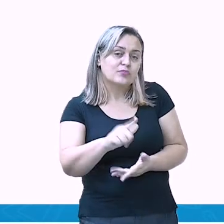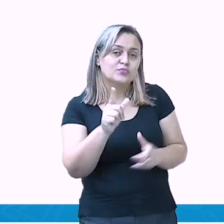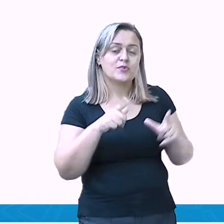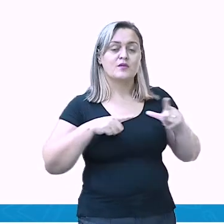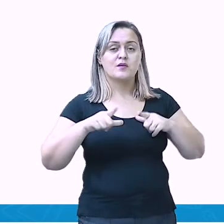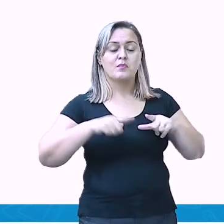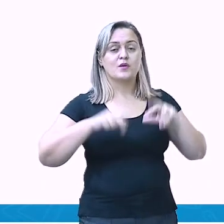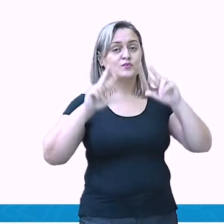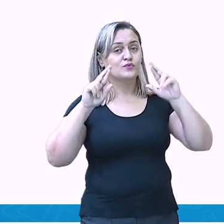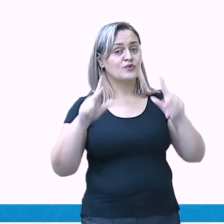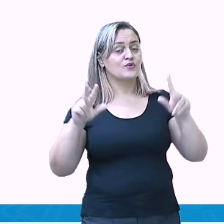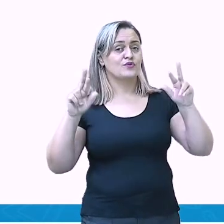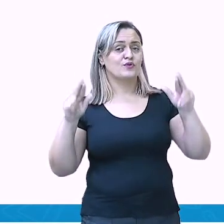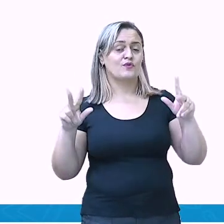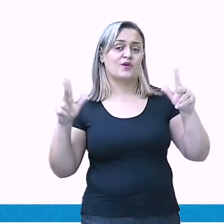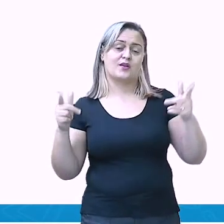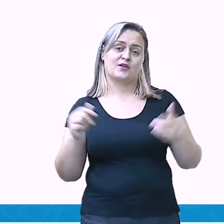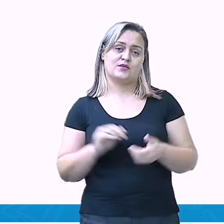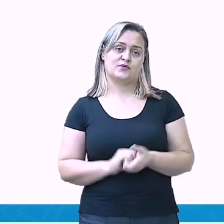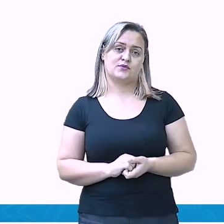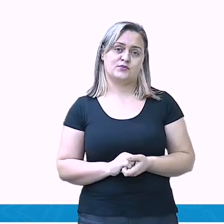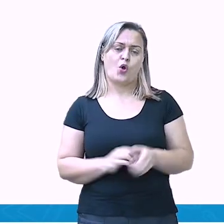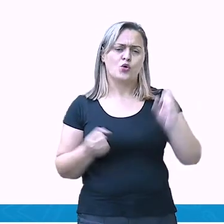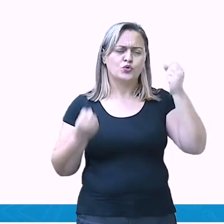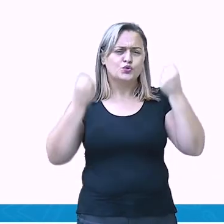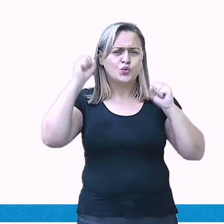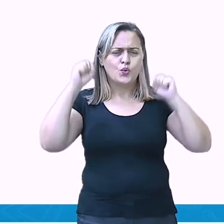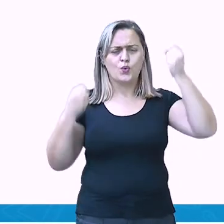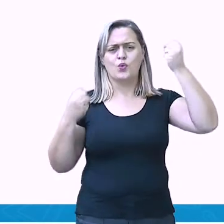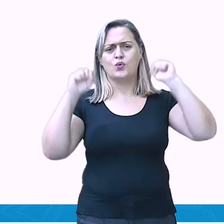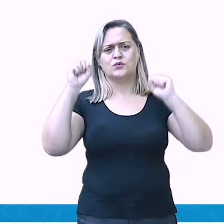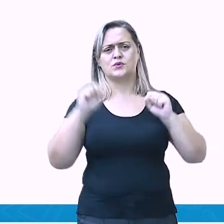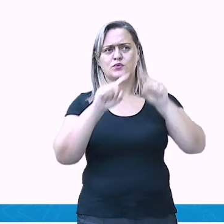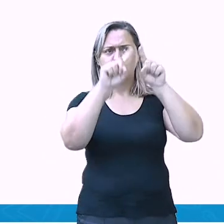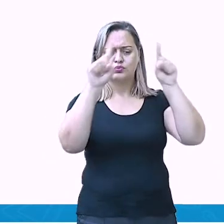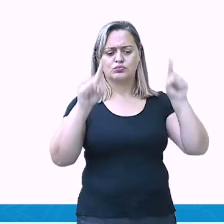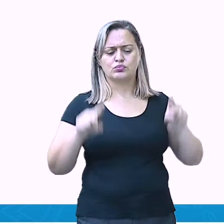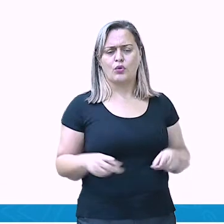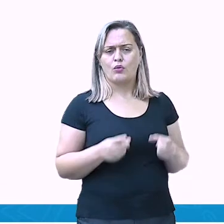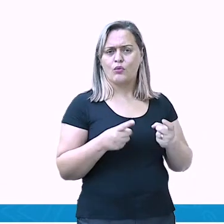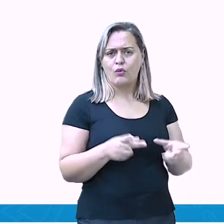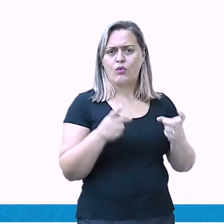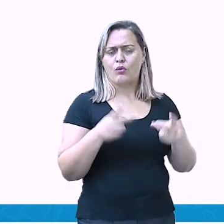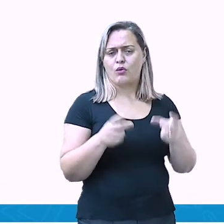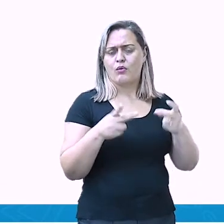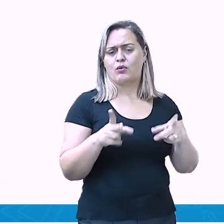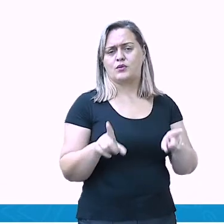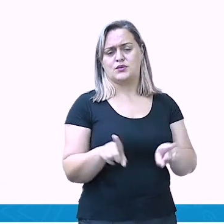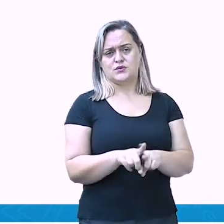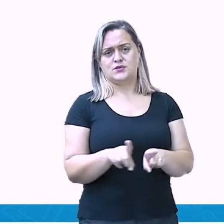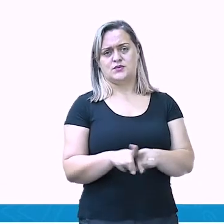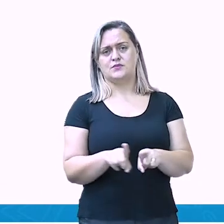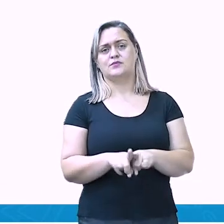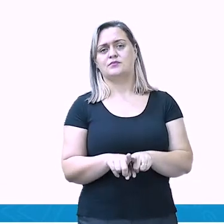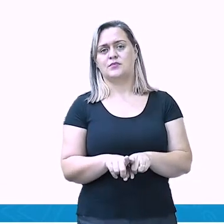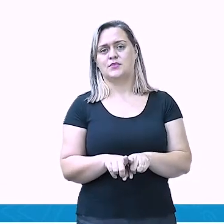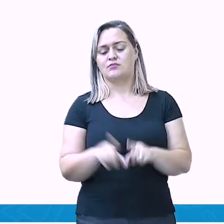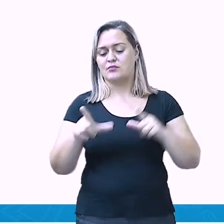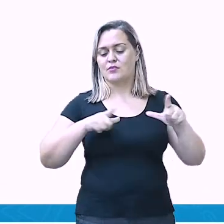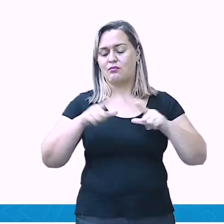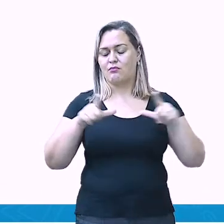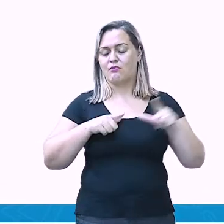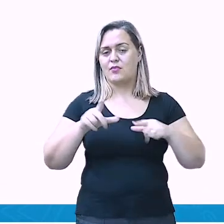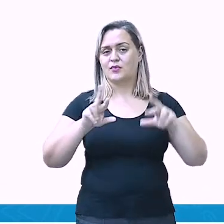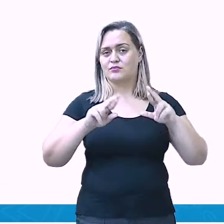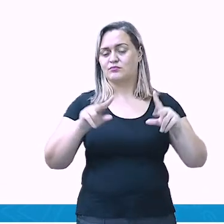industriais, comerciais e de serviços, além de consumirem mais produtos industrializados. O processo